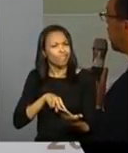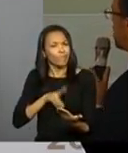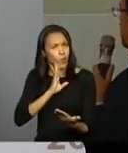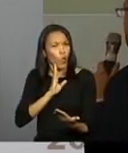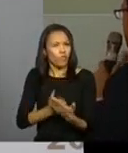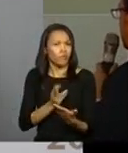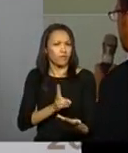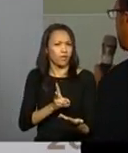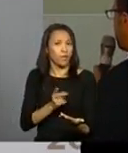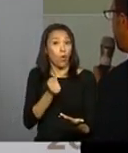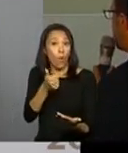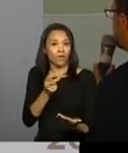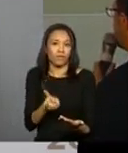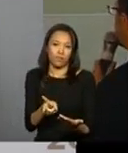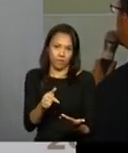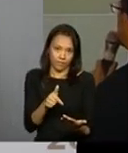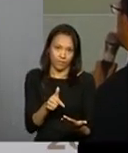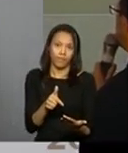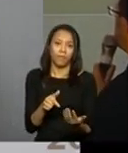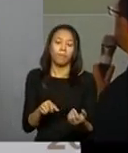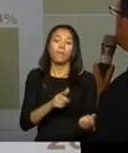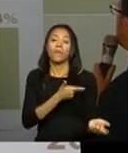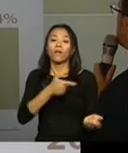sempre ou quase sempre. Para a próxima.